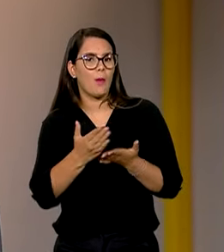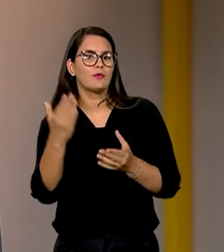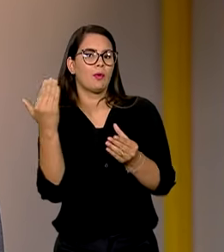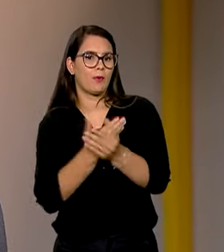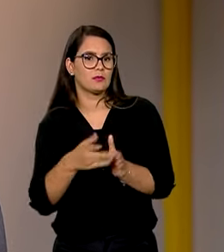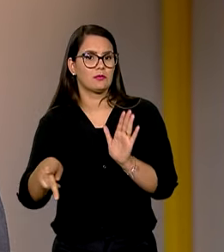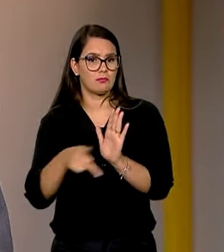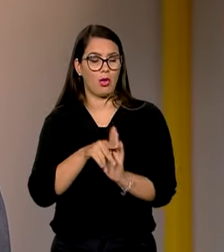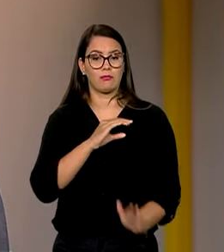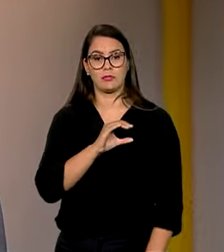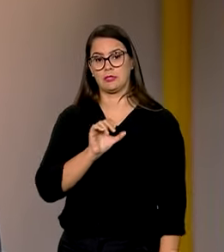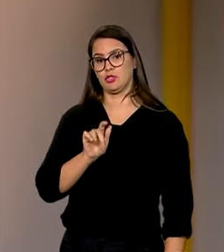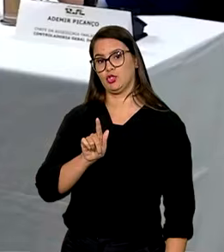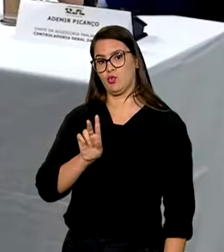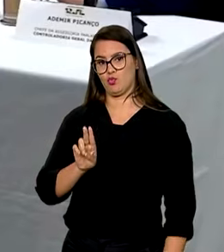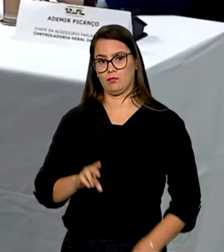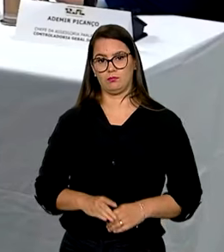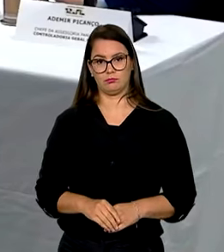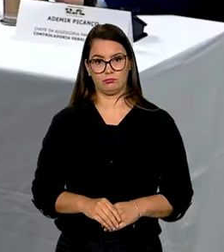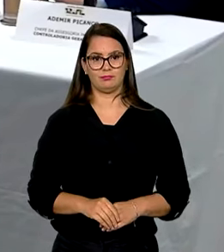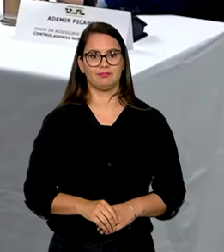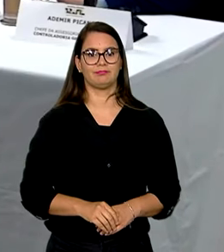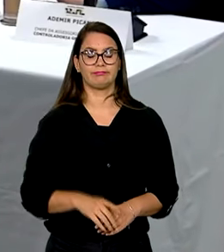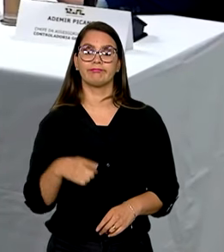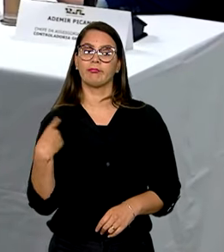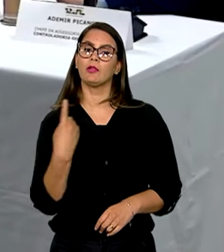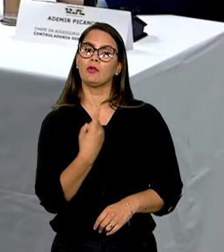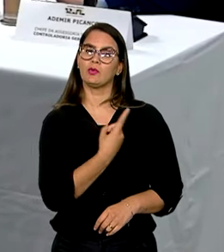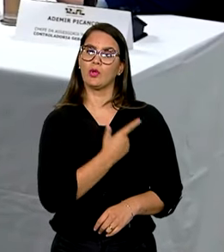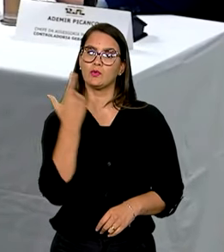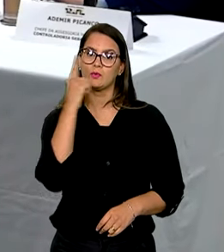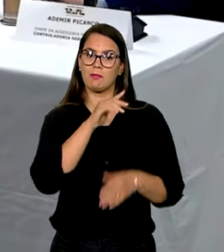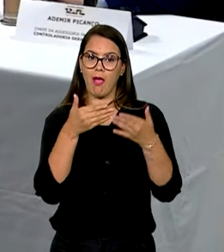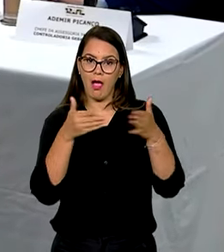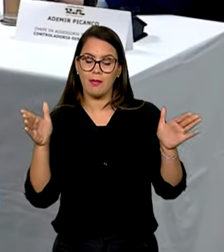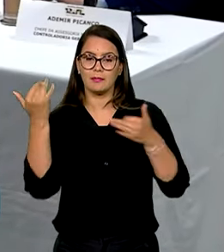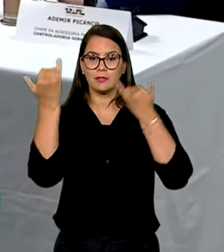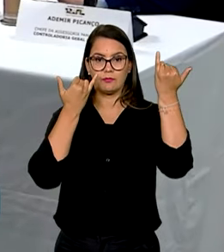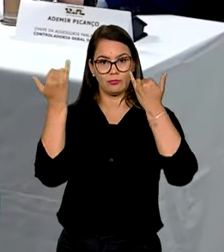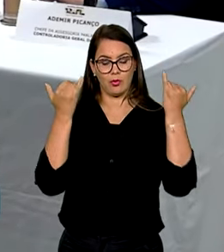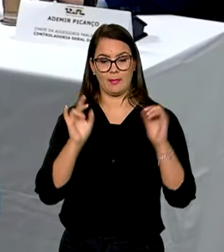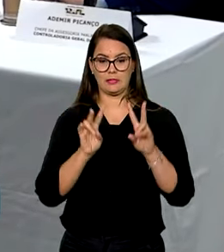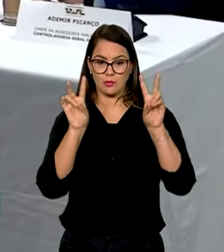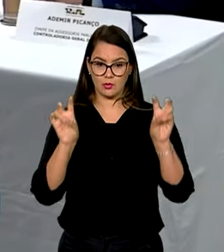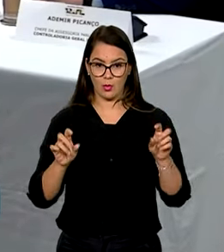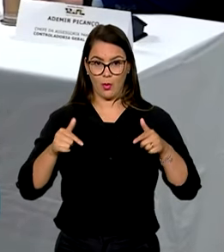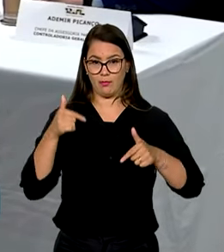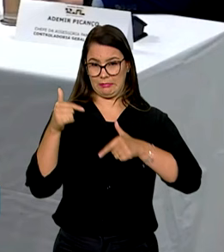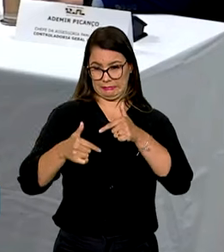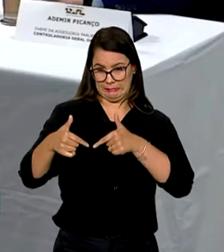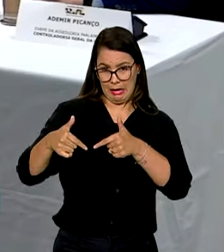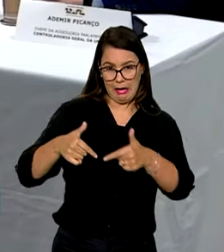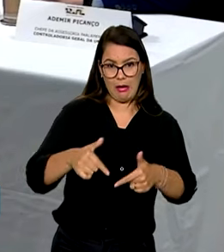apuração pela própria CGU. Nós conseguimos abrir as informações relativas à atuação